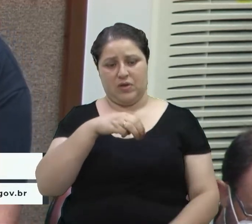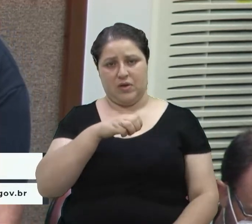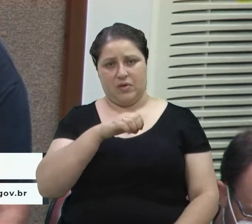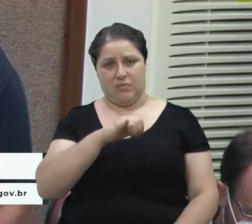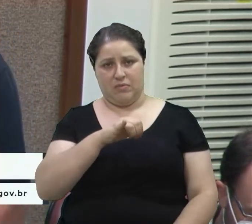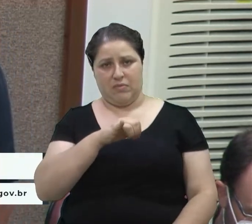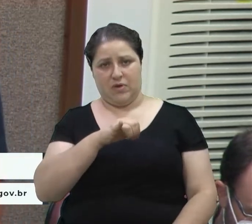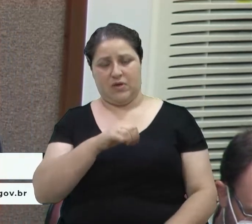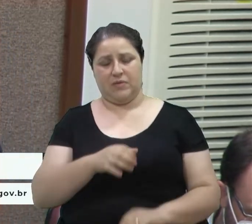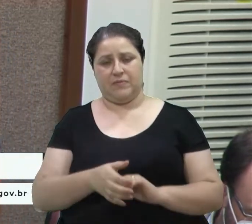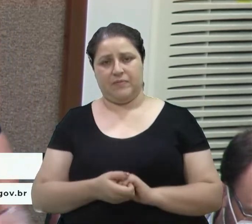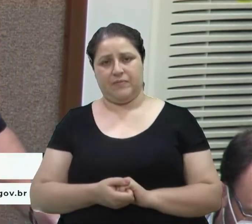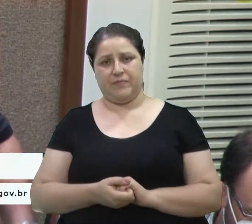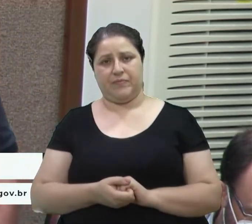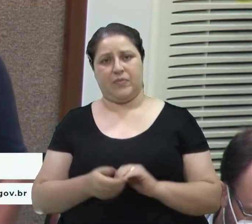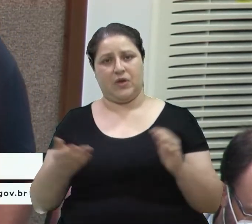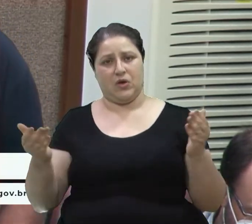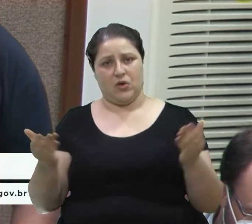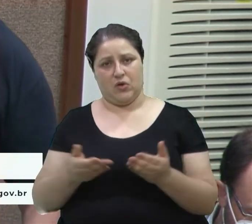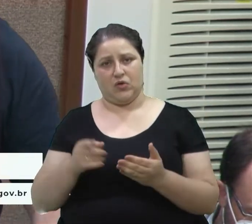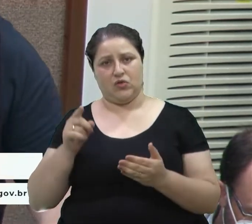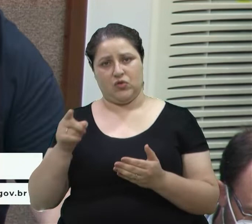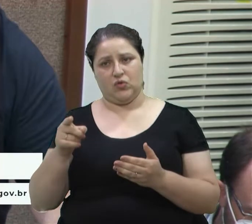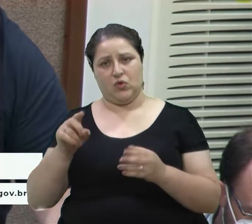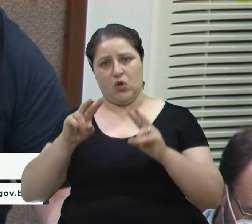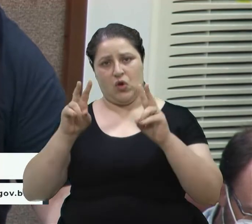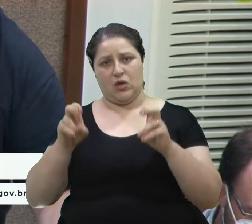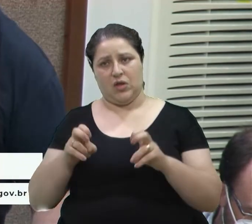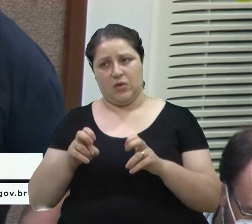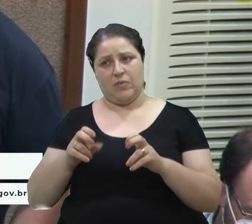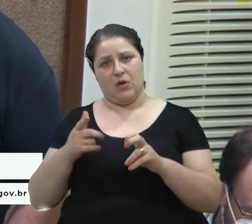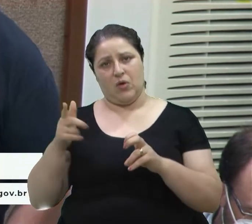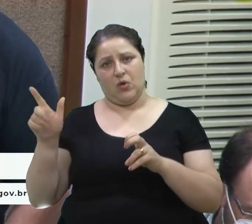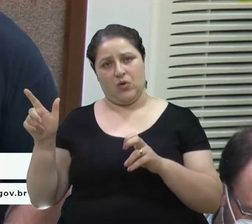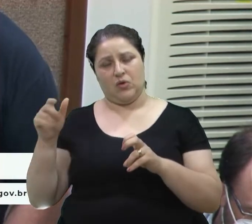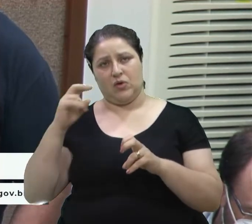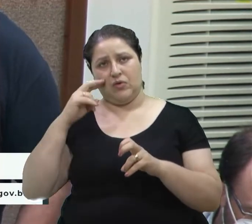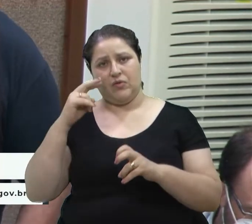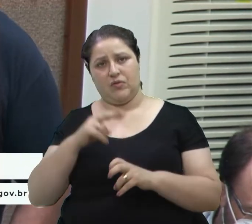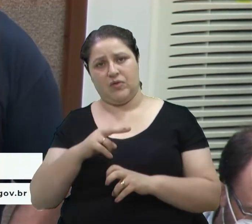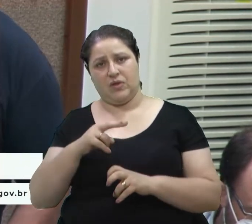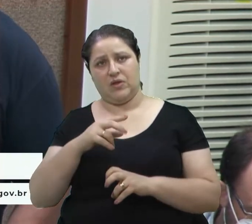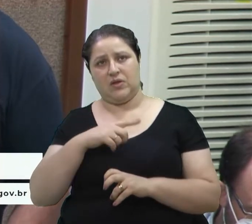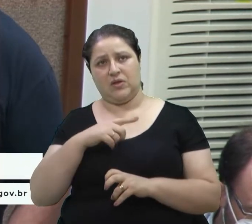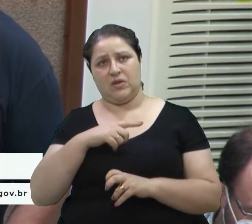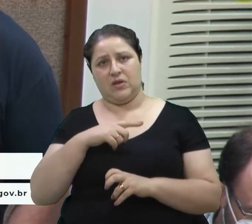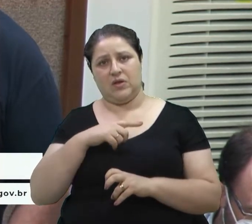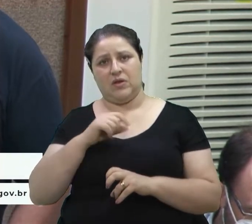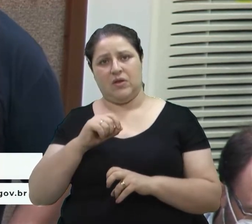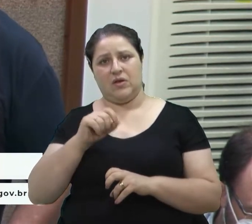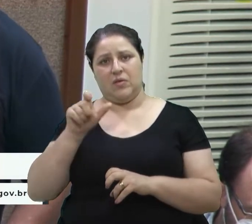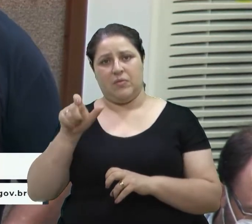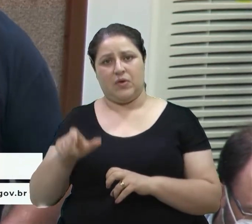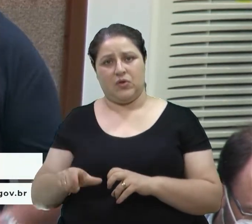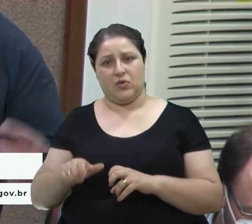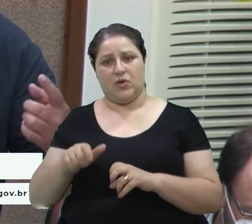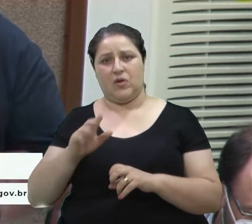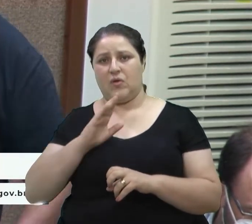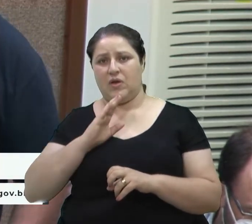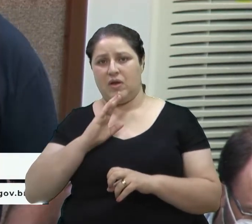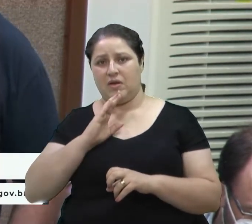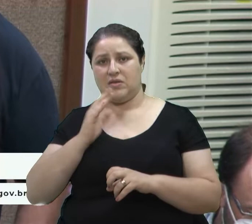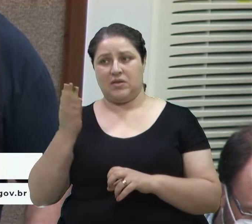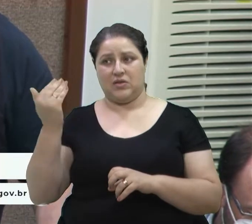hoje o senhor traz outro tema, mas ali eu vi, porque quem conheceu o mercado público lá